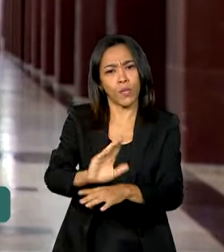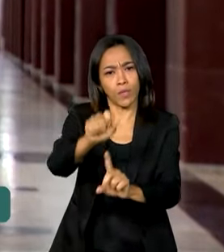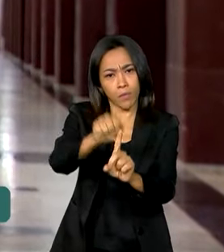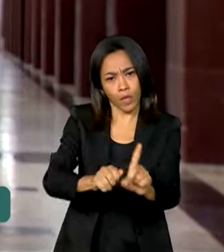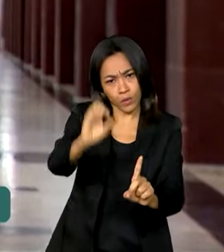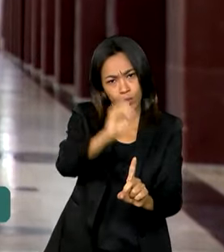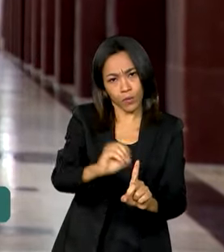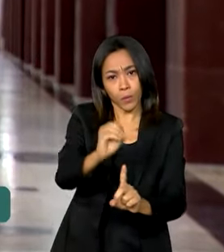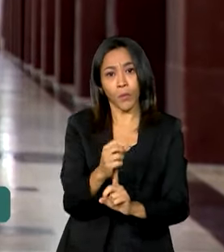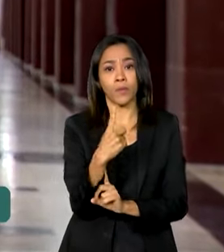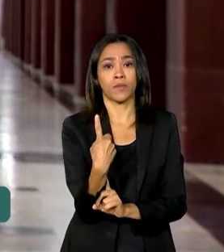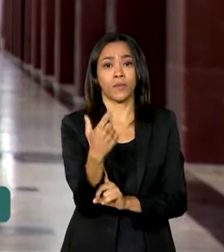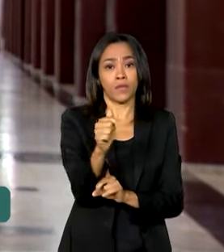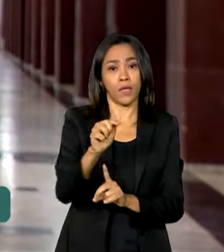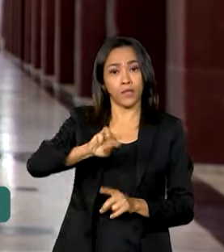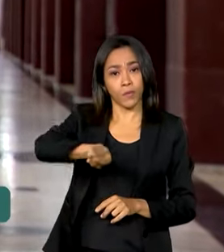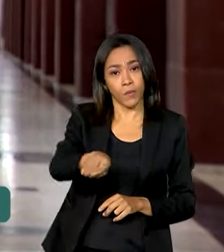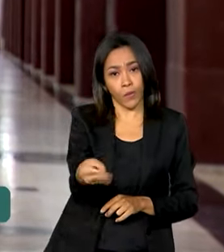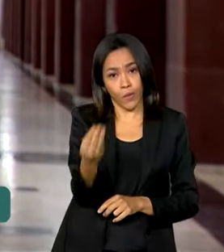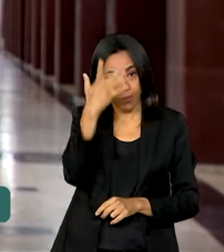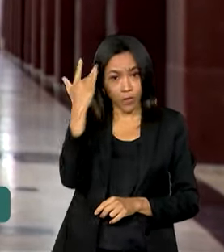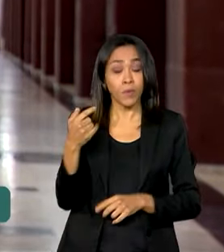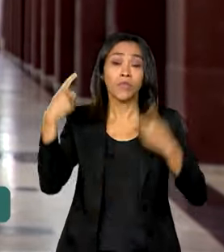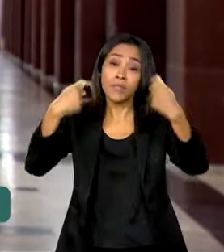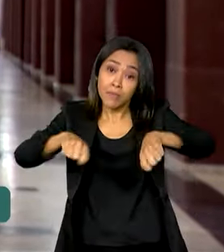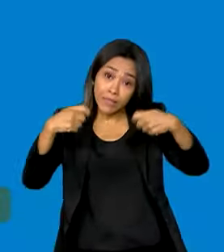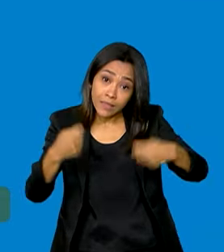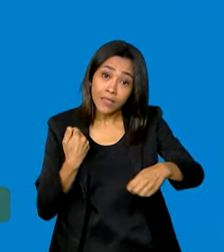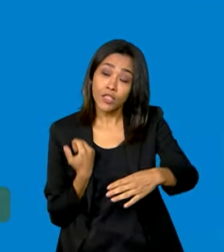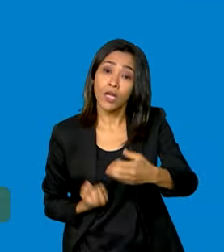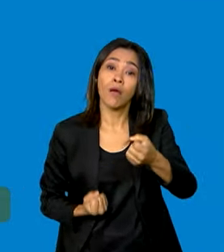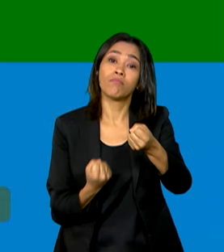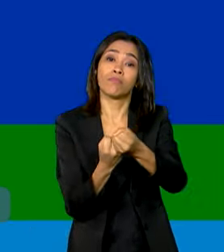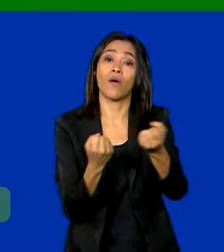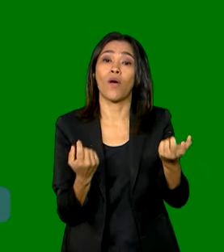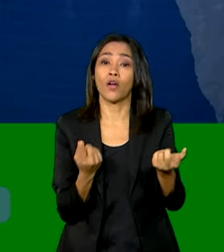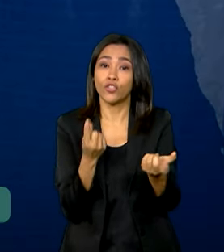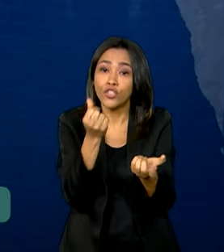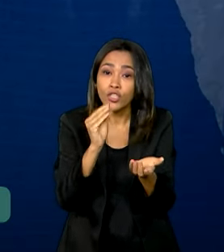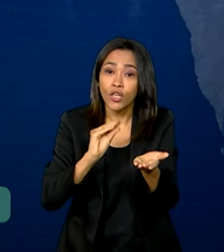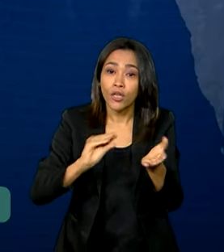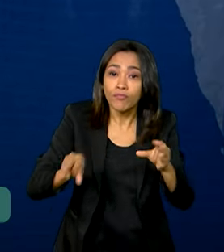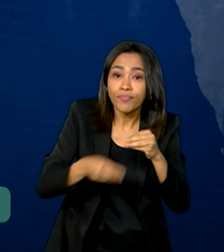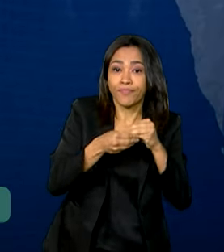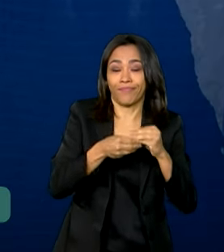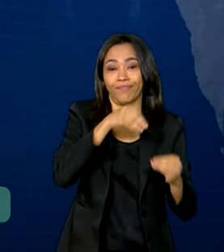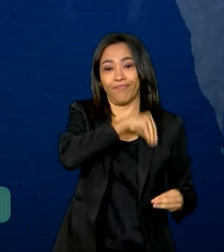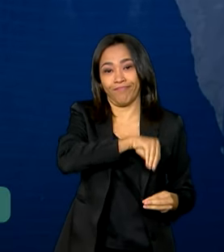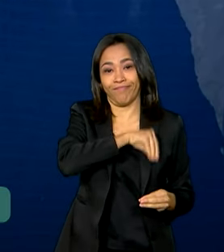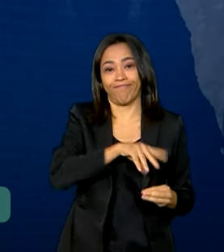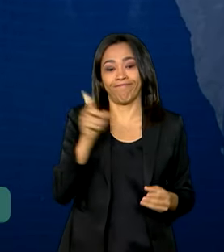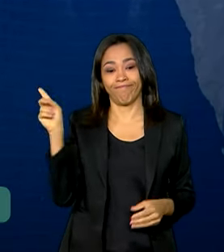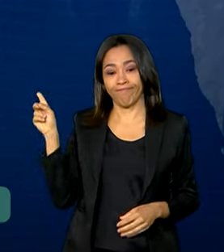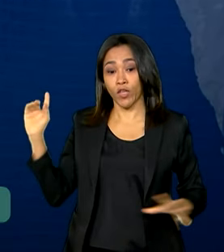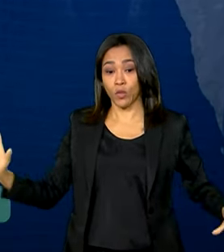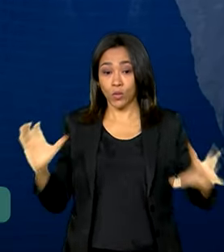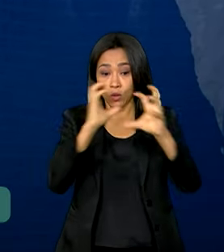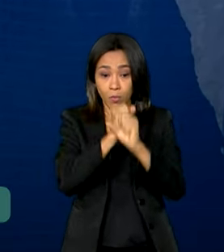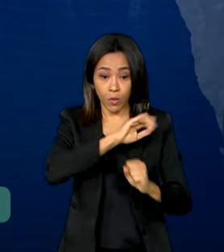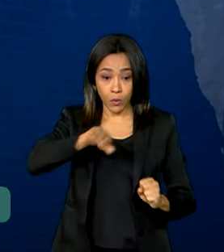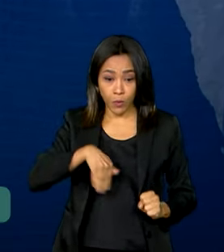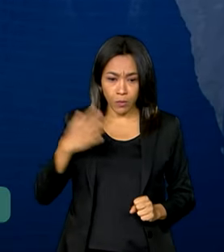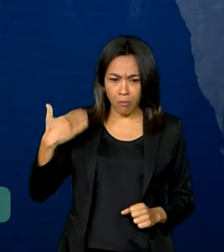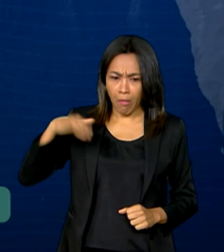milhões de pessoas que dependem do auxílio no orçamento doméstico. Segundo o governo, do total de beneficiários, mais da